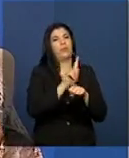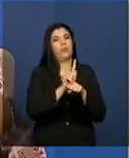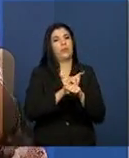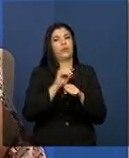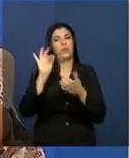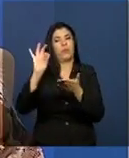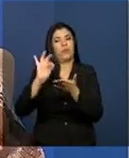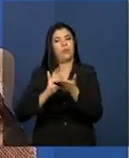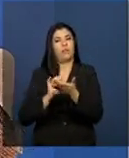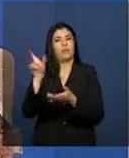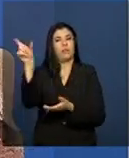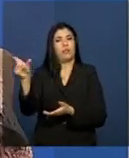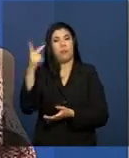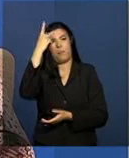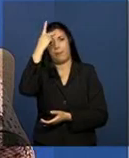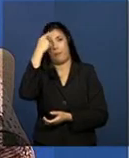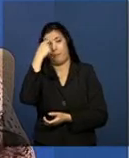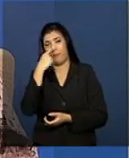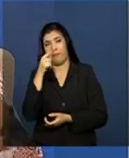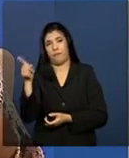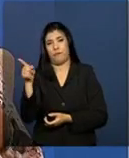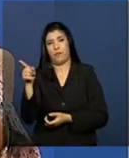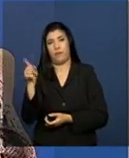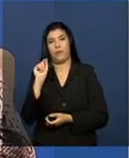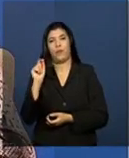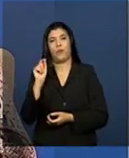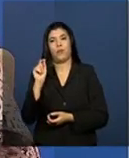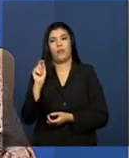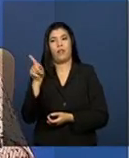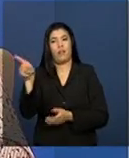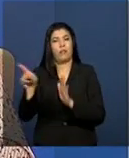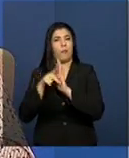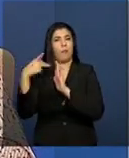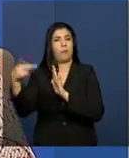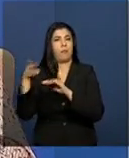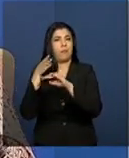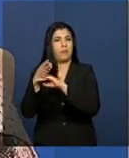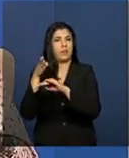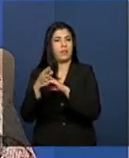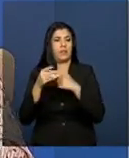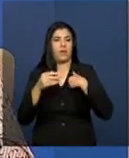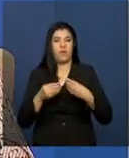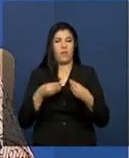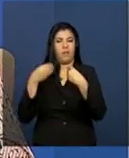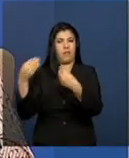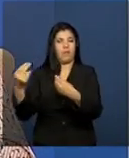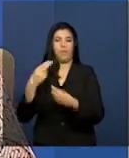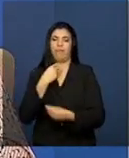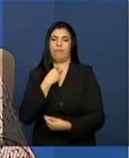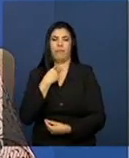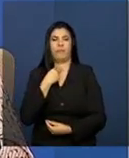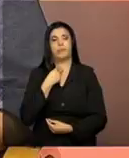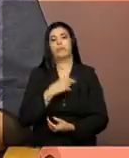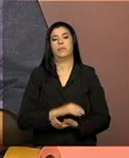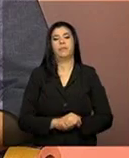cadastrar uma pessoa e essa pessoa entrar com o seu login do que ele dá a senha de acesso para ele aos terceiros.